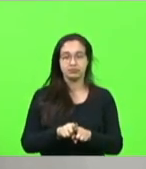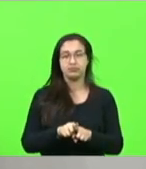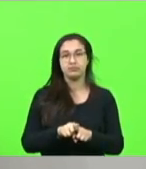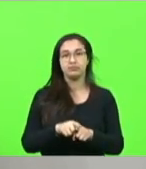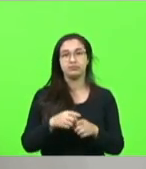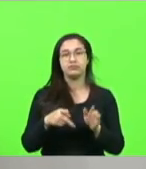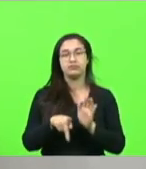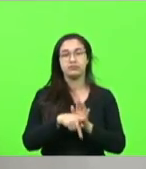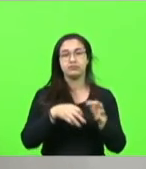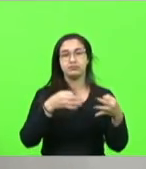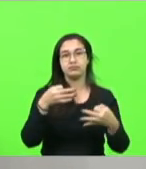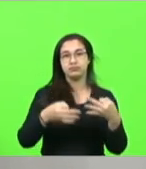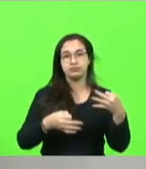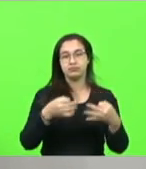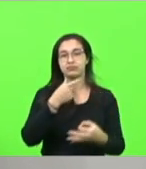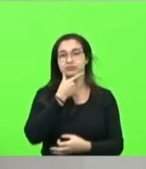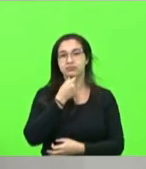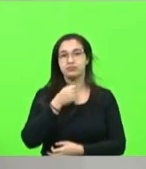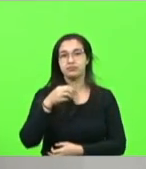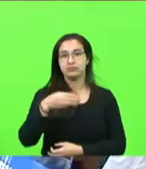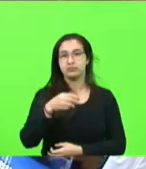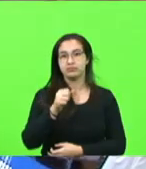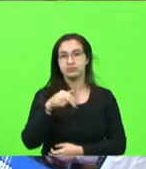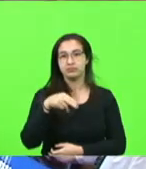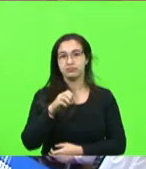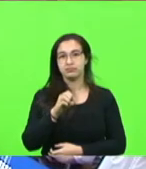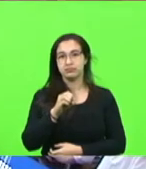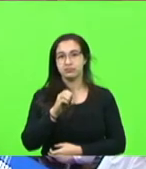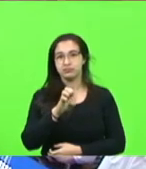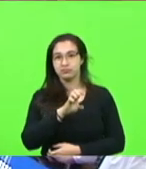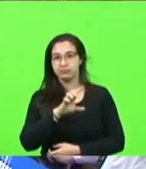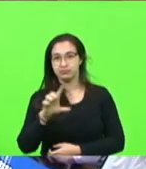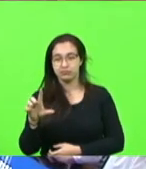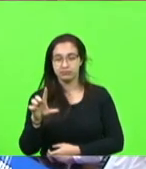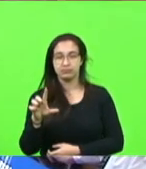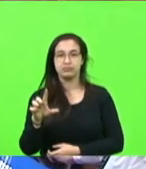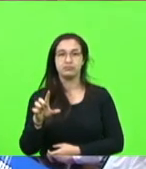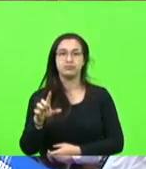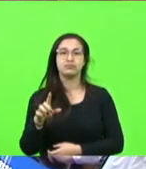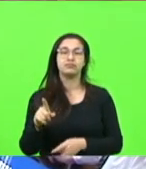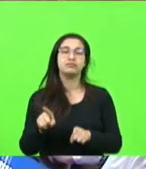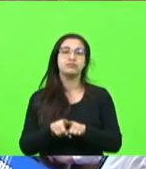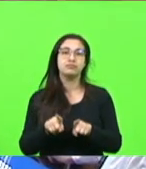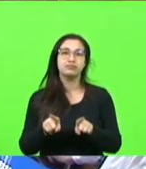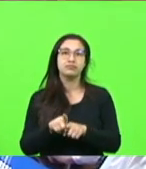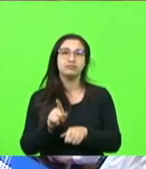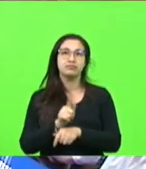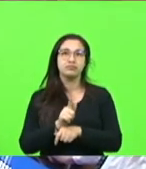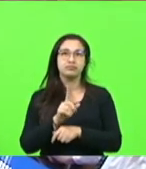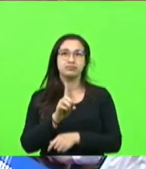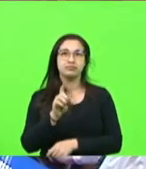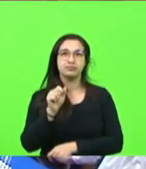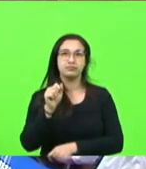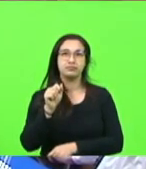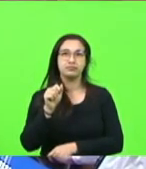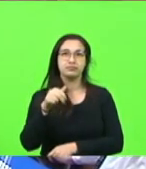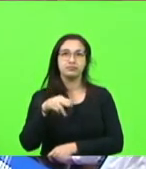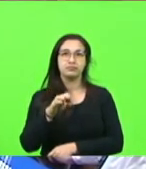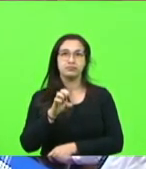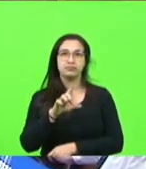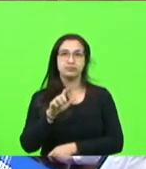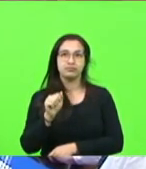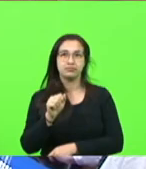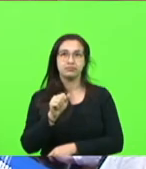doutor Manuel, os nossos gerentes, Karina, Daniela, Christian,